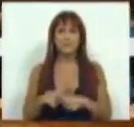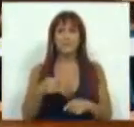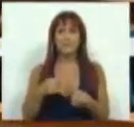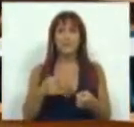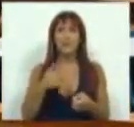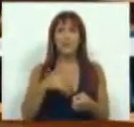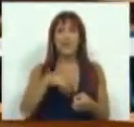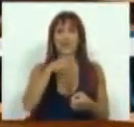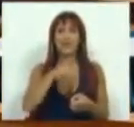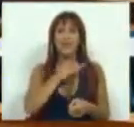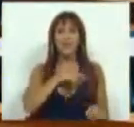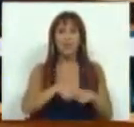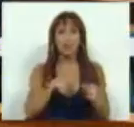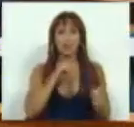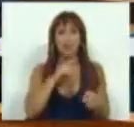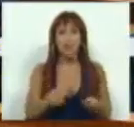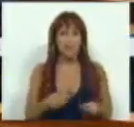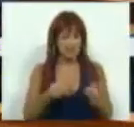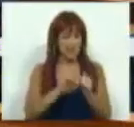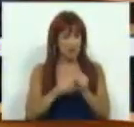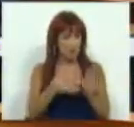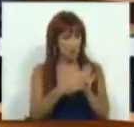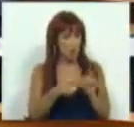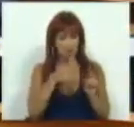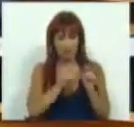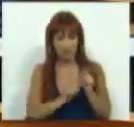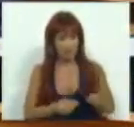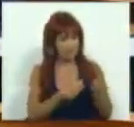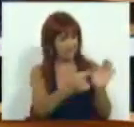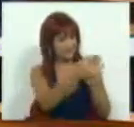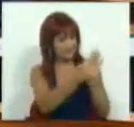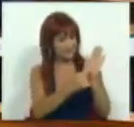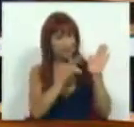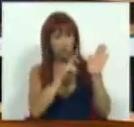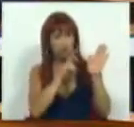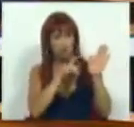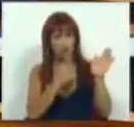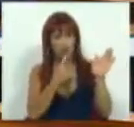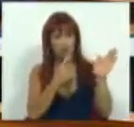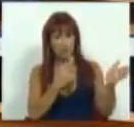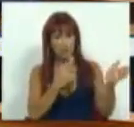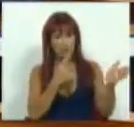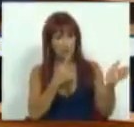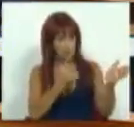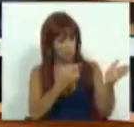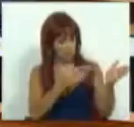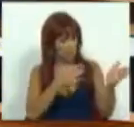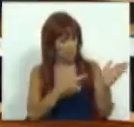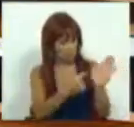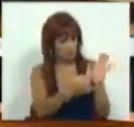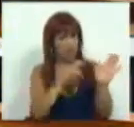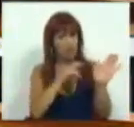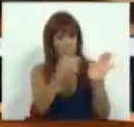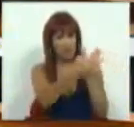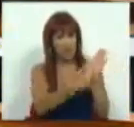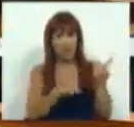queria dizer ao Sr. Deputado João Oliveira que lhe possa entregar uma cópia da minha intervenção, porque aí constam respostas todas às questões que formulou. Porque